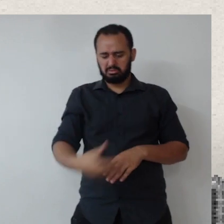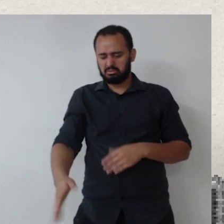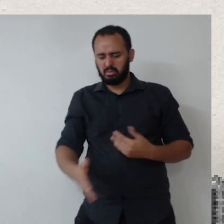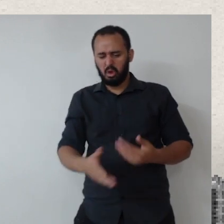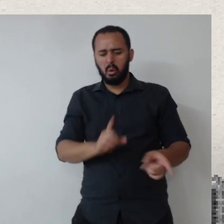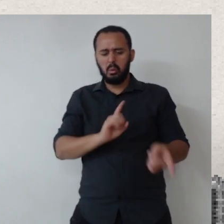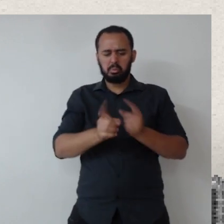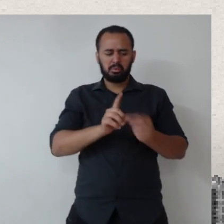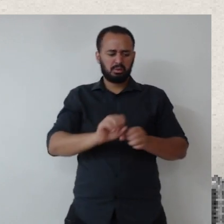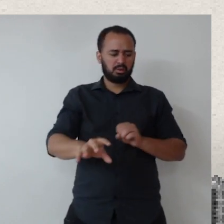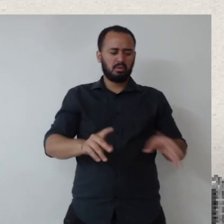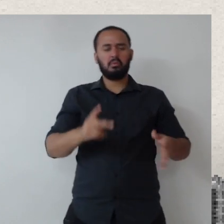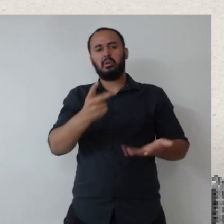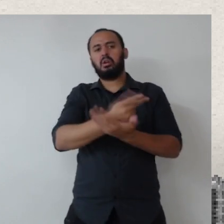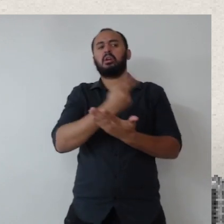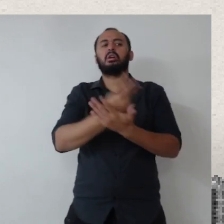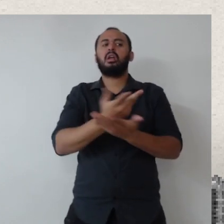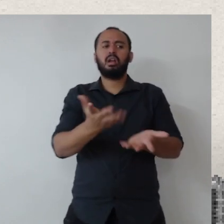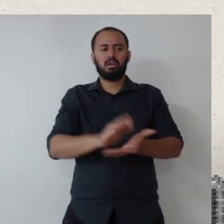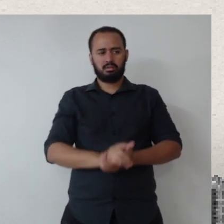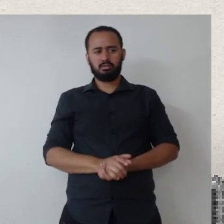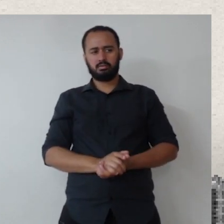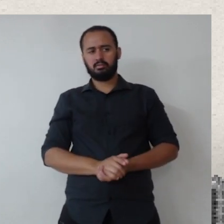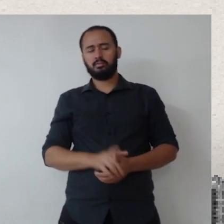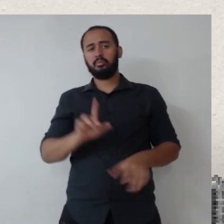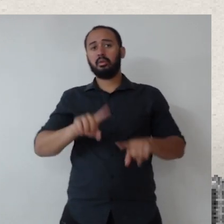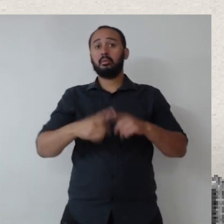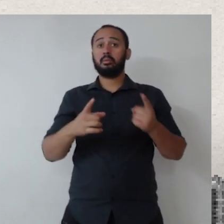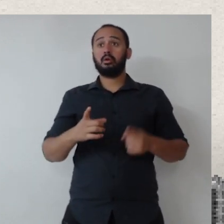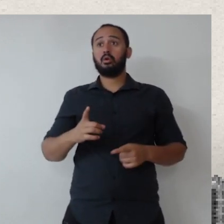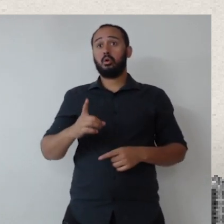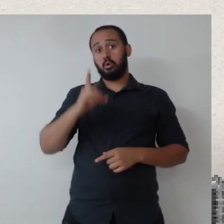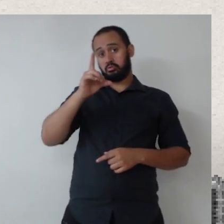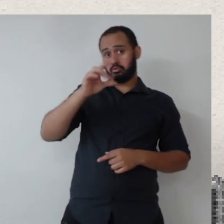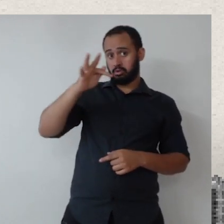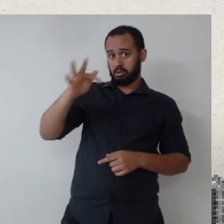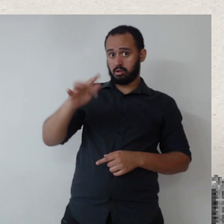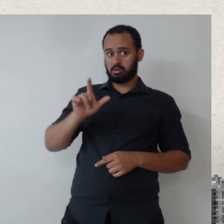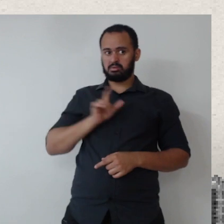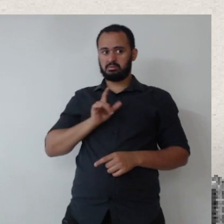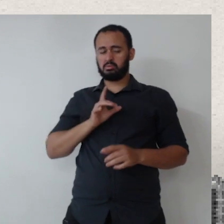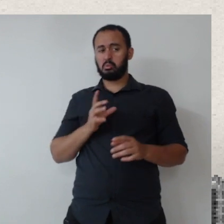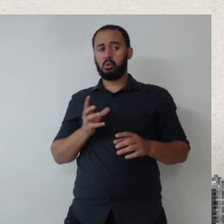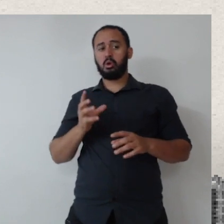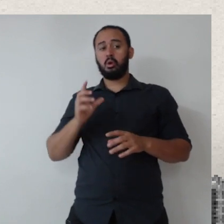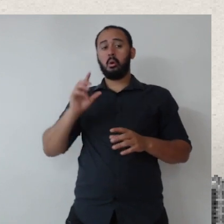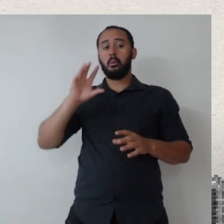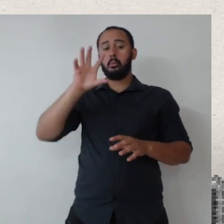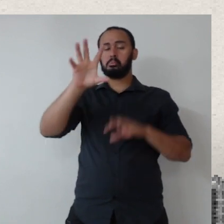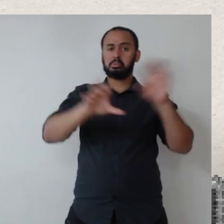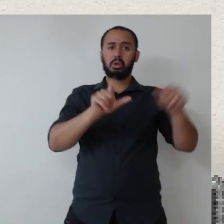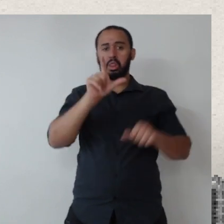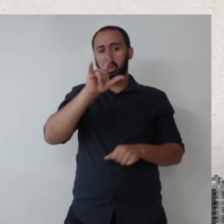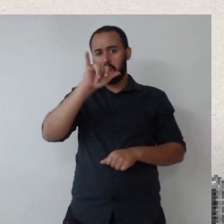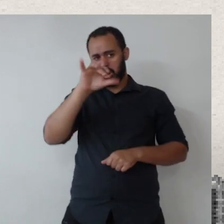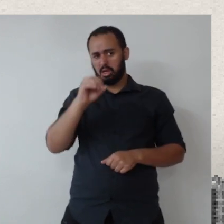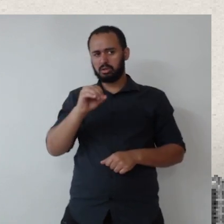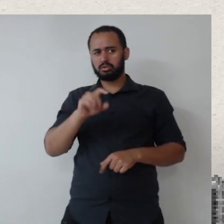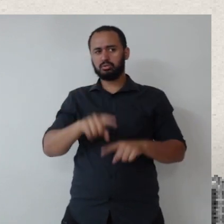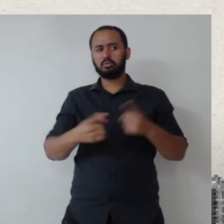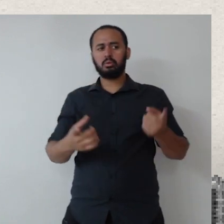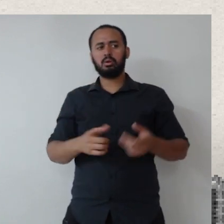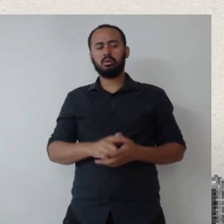de descartar coisas em lugares inadequados, mesmo que o Distrito Federal tenha diversos pontos de recolhimento.